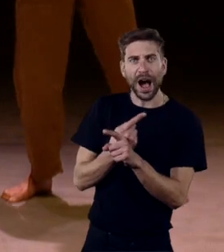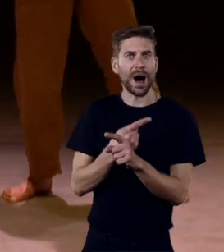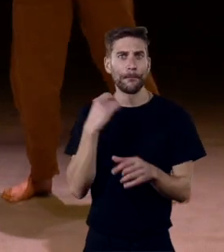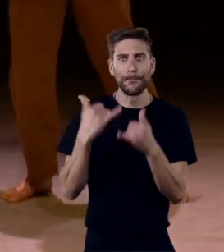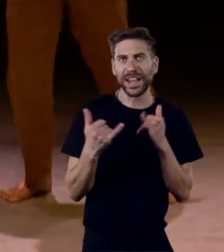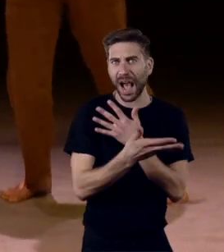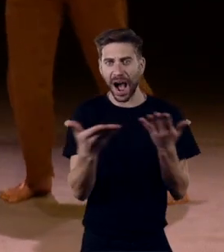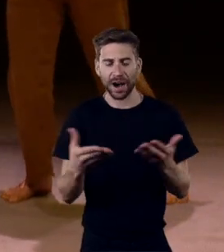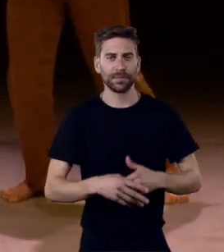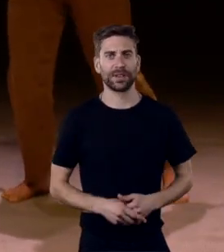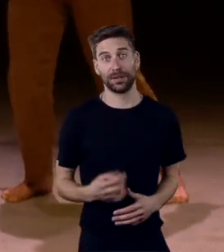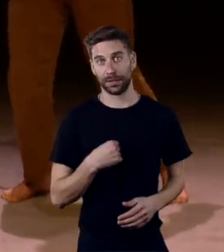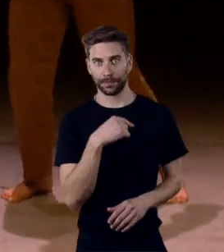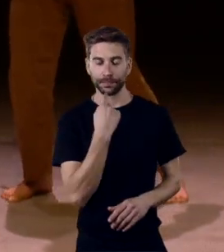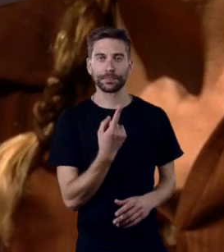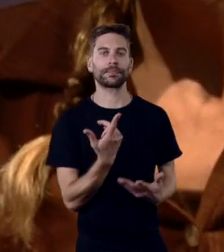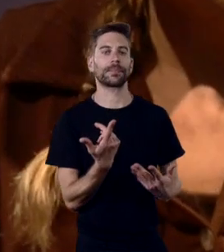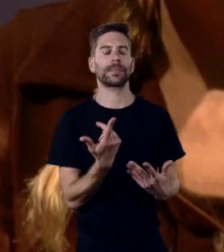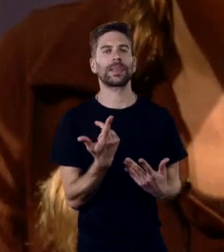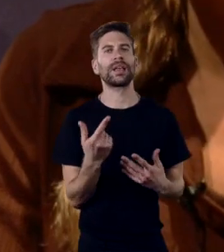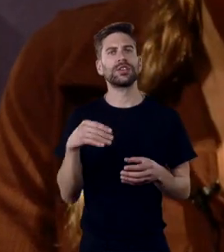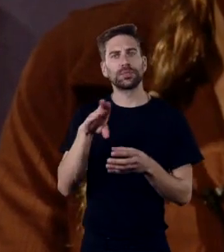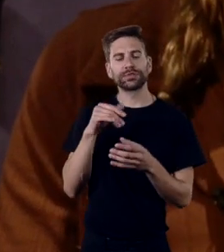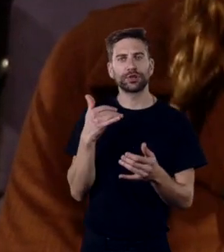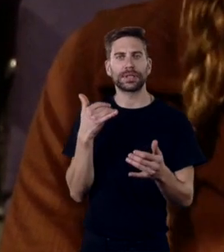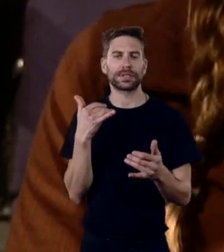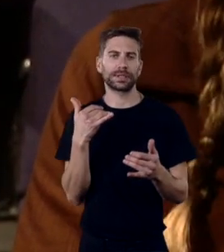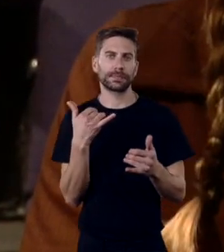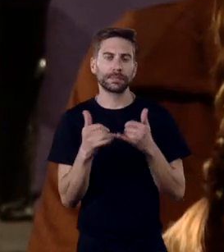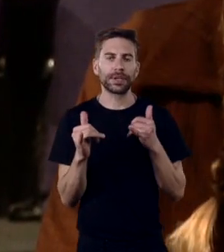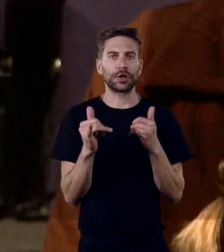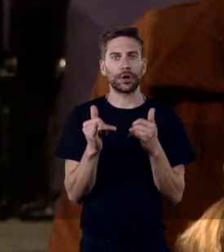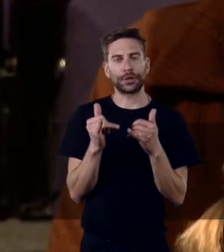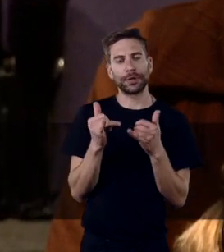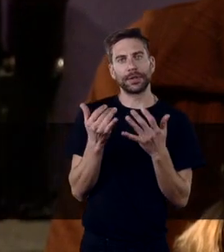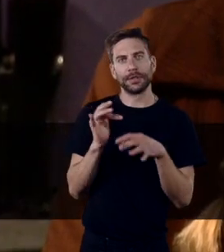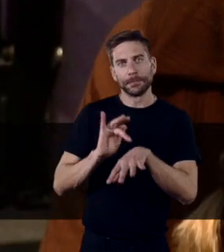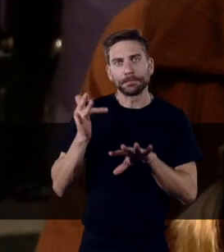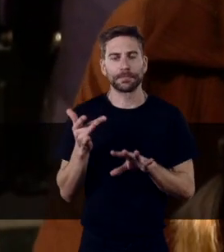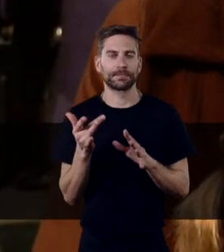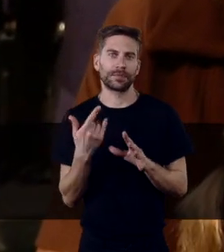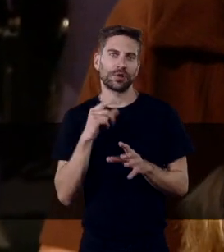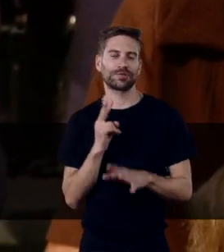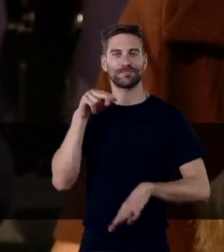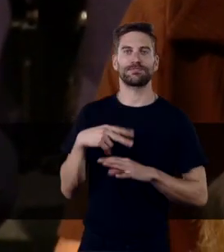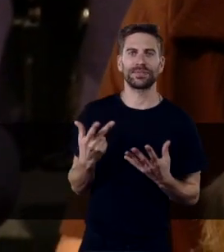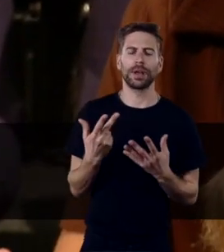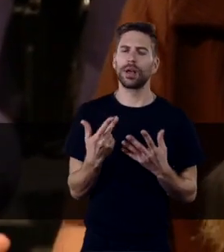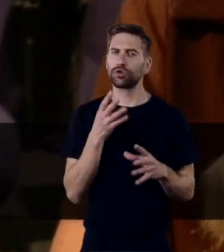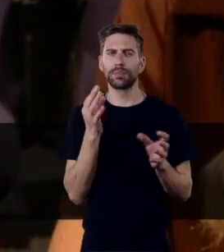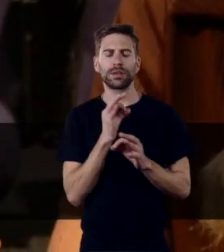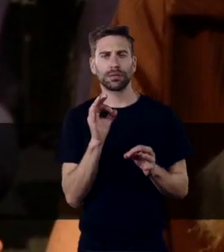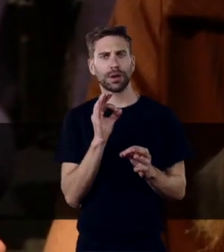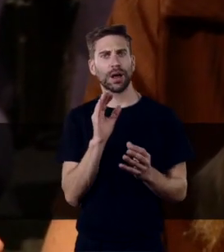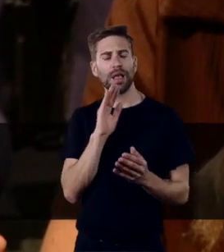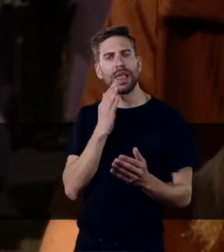por aí. Eu diria que nós descobrimos que esse lugar de vulnerabilidade em que tu te pões, é espetacular, tem um potencial brutal